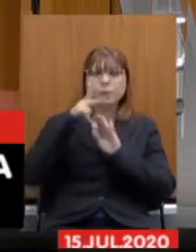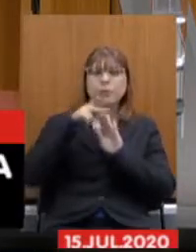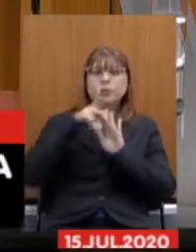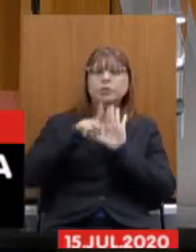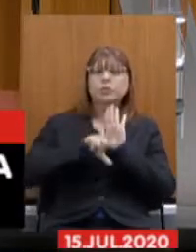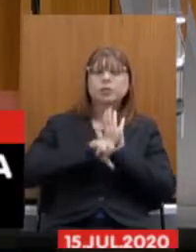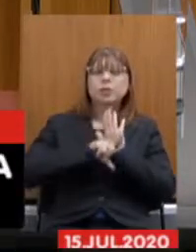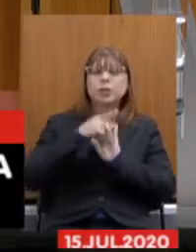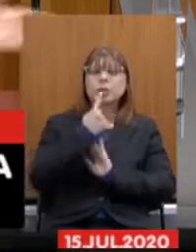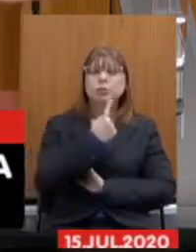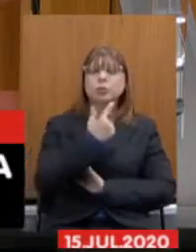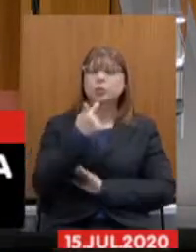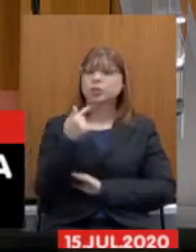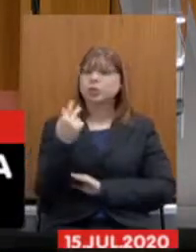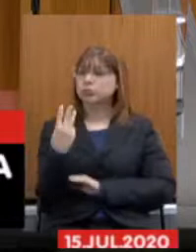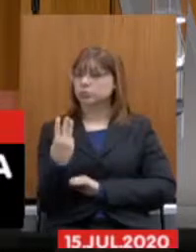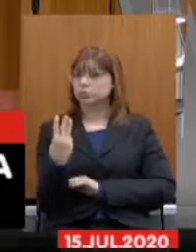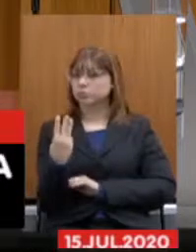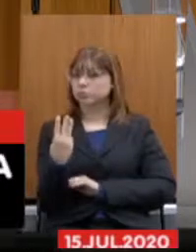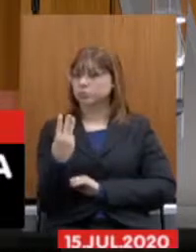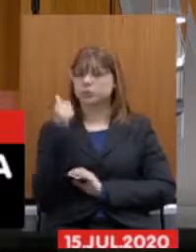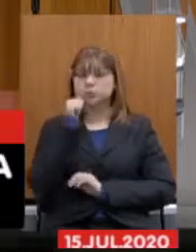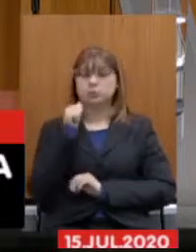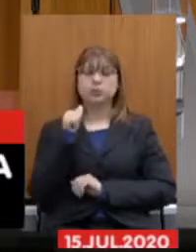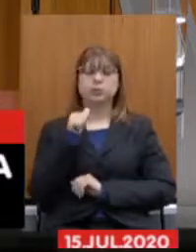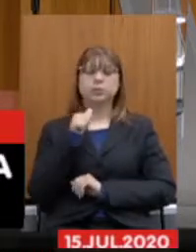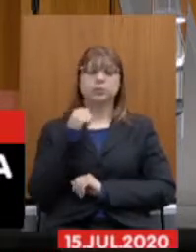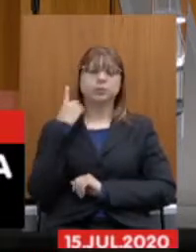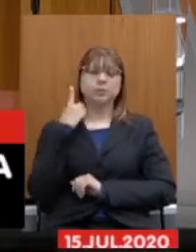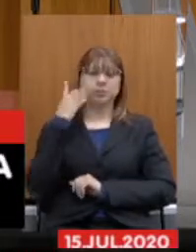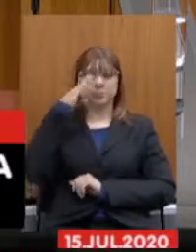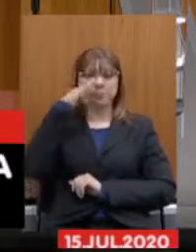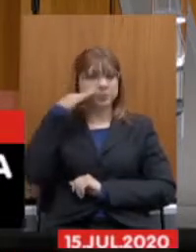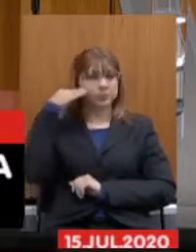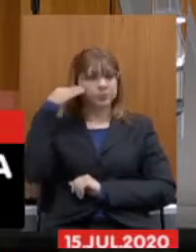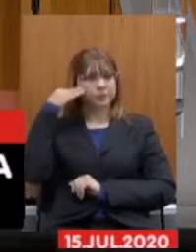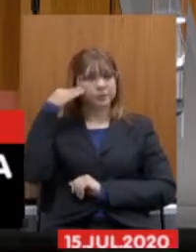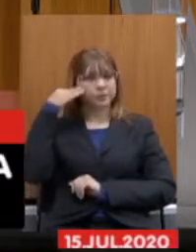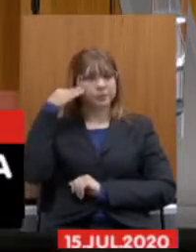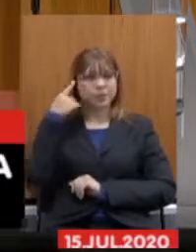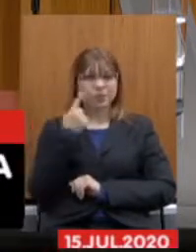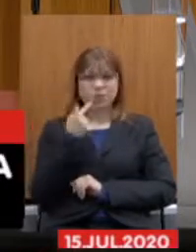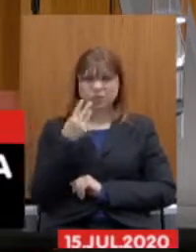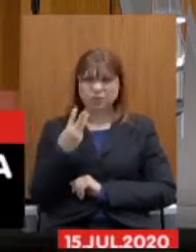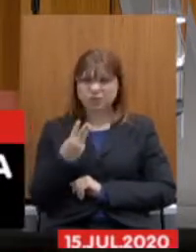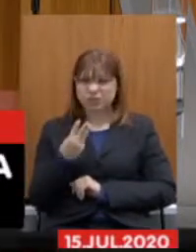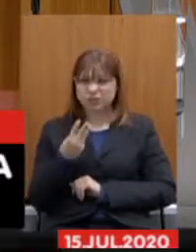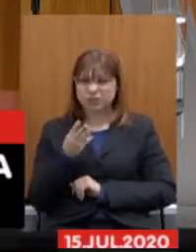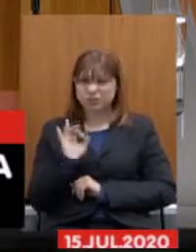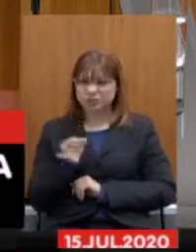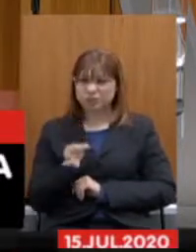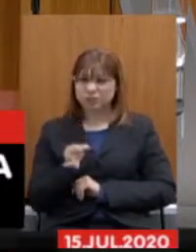173 a deputada Beatriz talvez 173 aquela que congelou